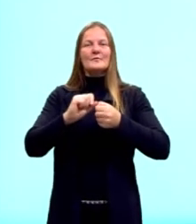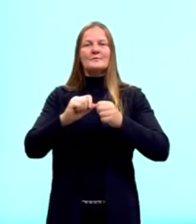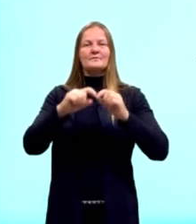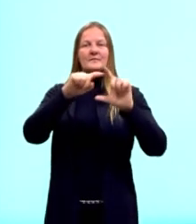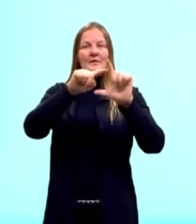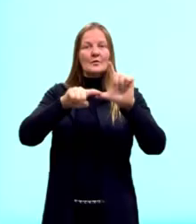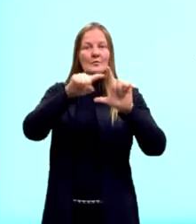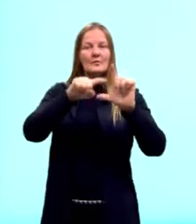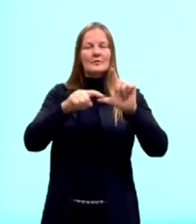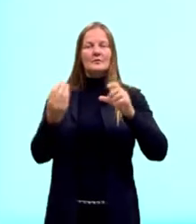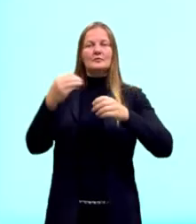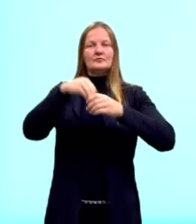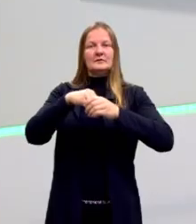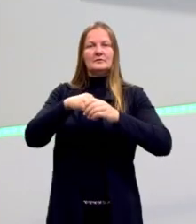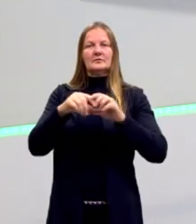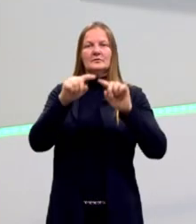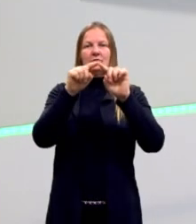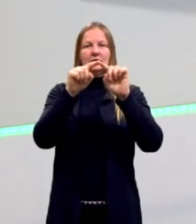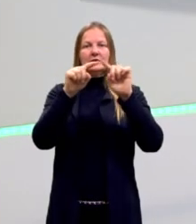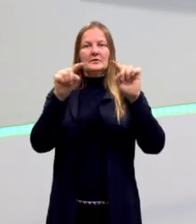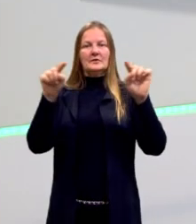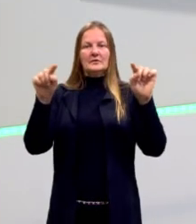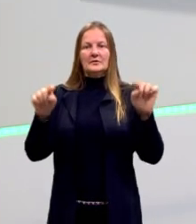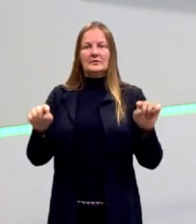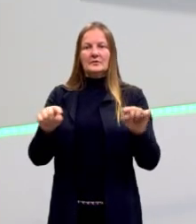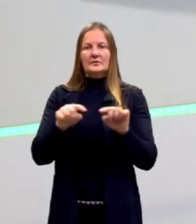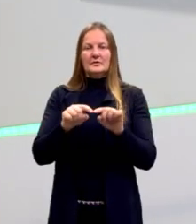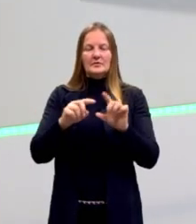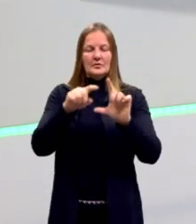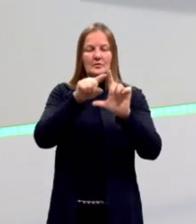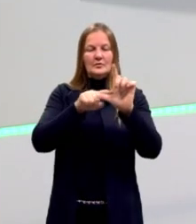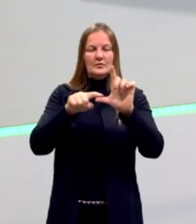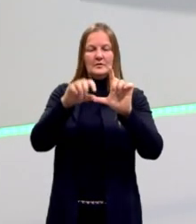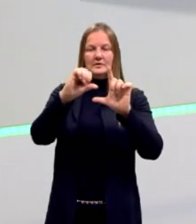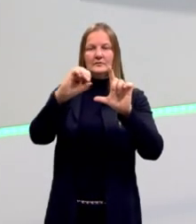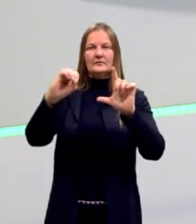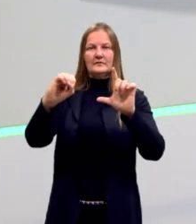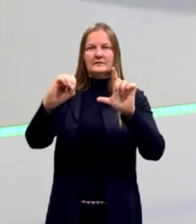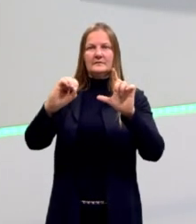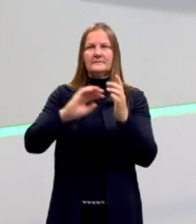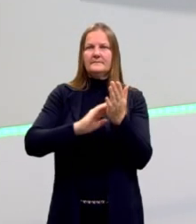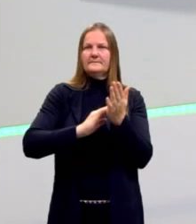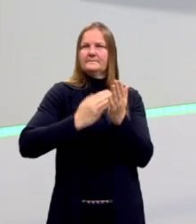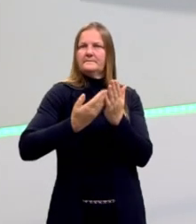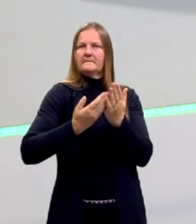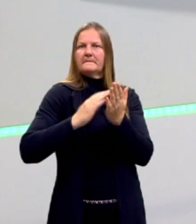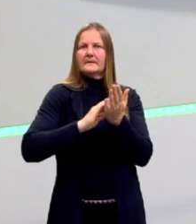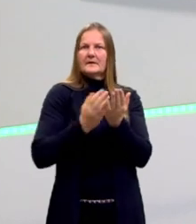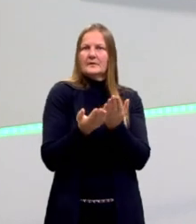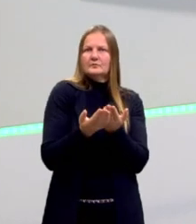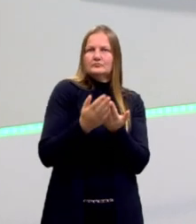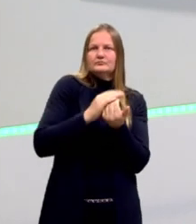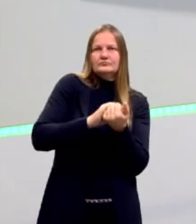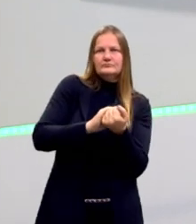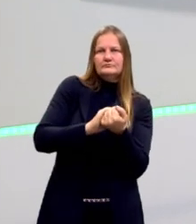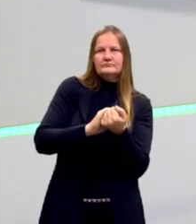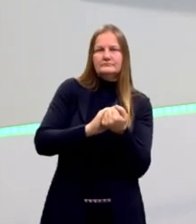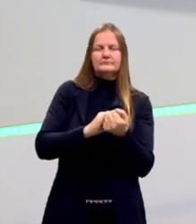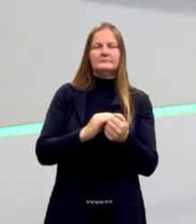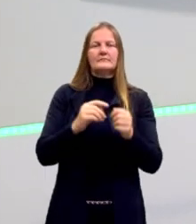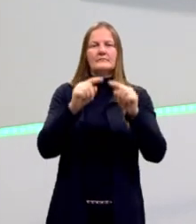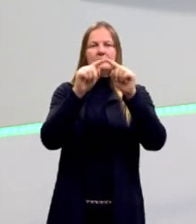internos de um retângulo são ângulos de 90 graus, essa dobradura aqui representa um triângulo